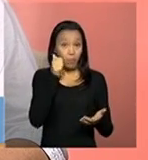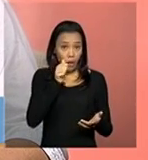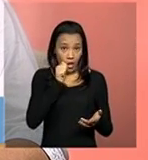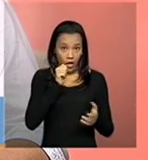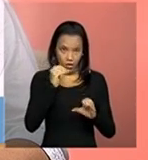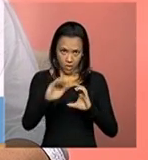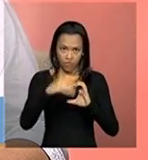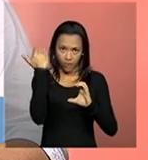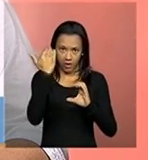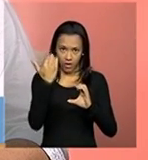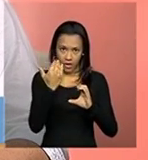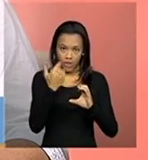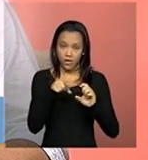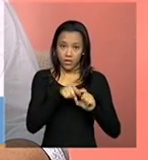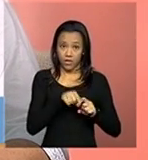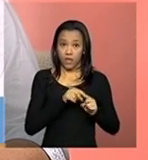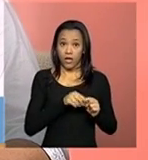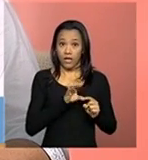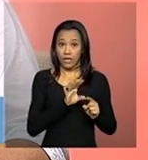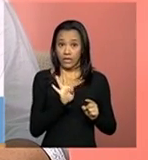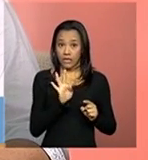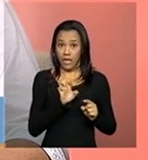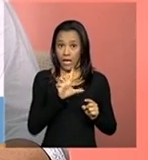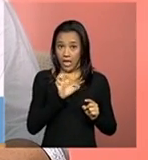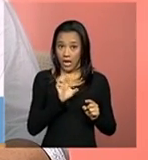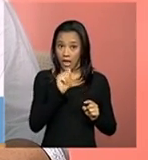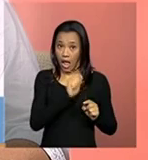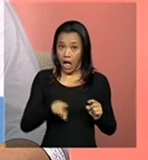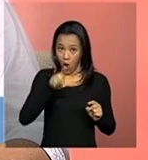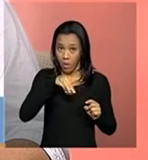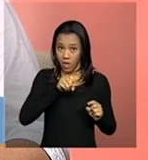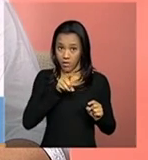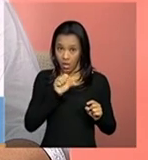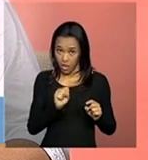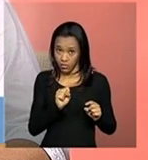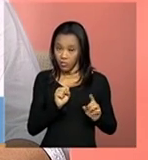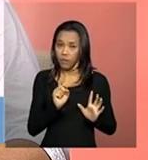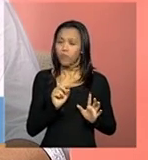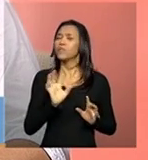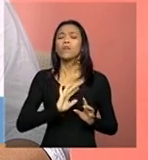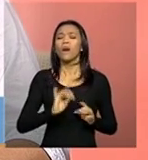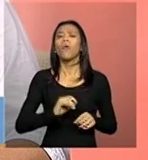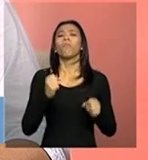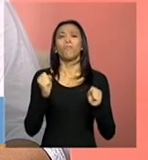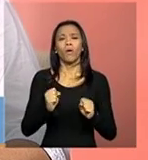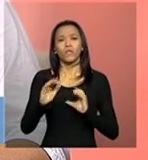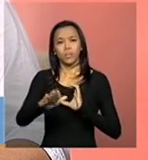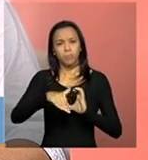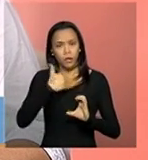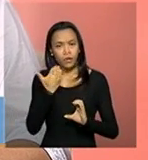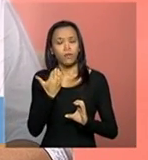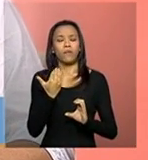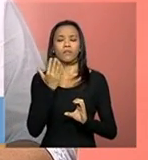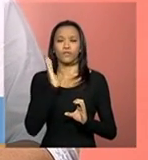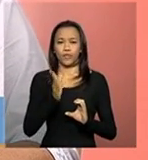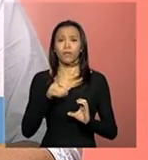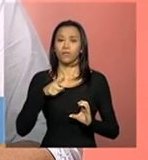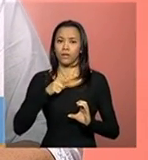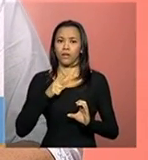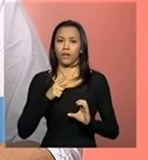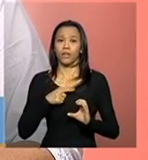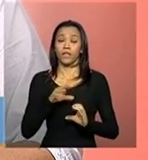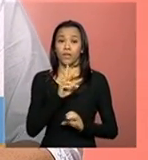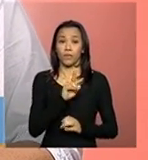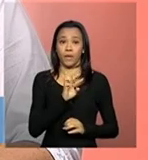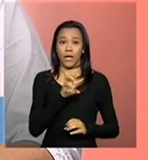pelo tele, arroba mds.gov.br? Não, ela pode entrar em contato com o nosso e-mail que a gente disponibiliza, que é o